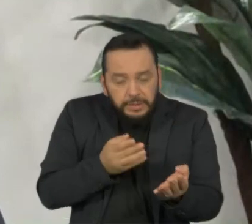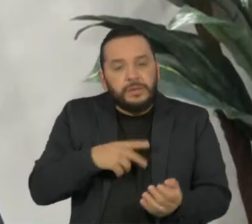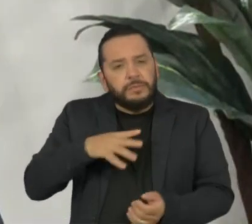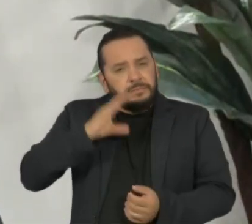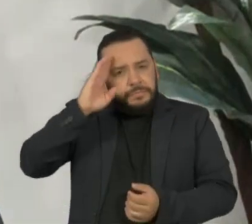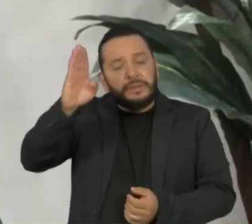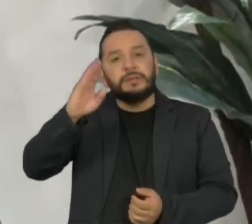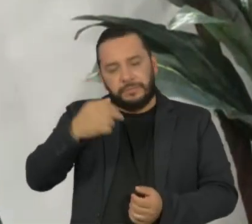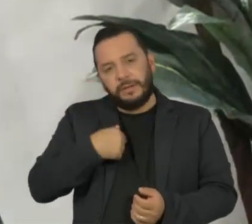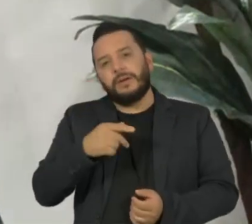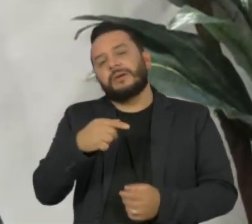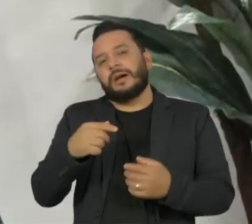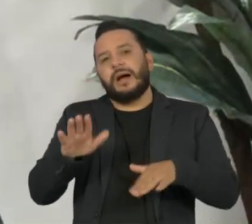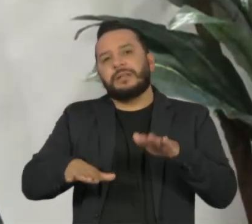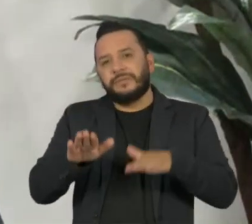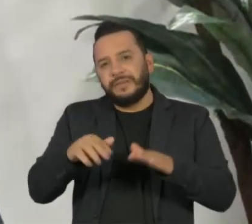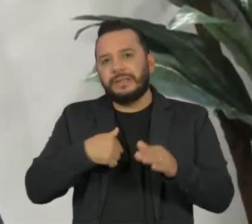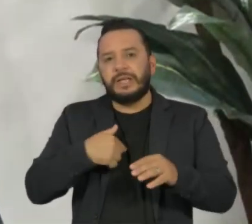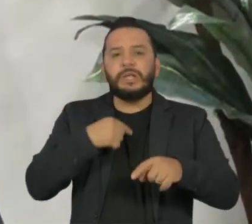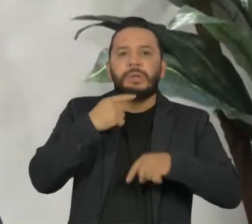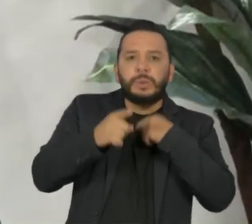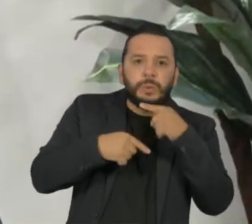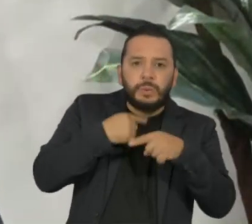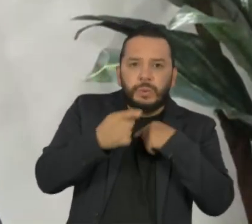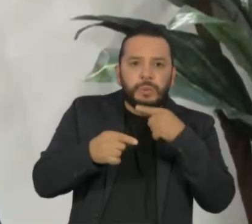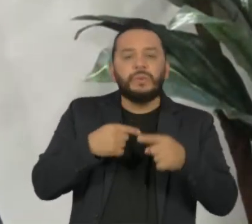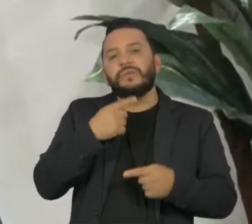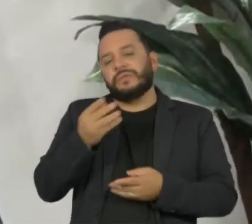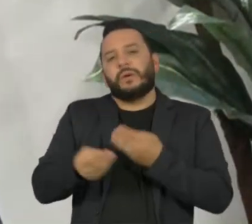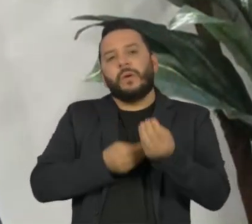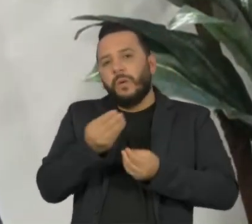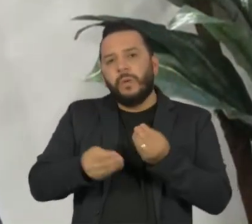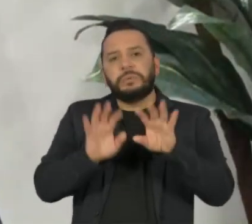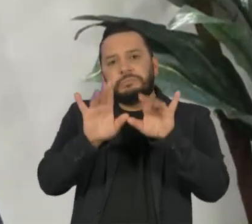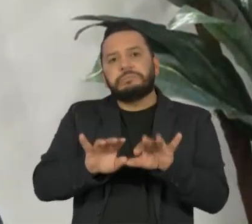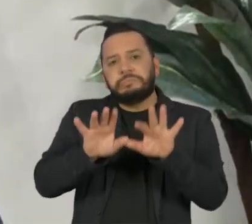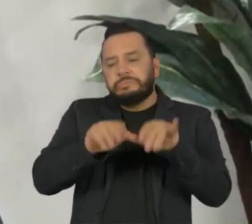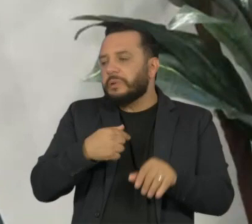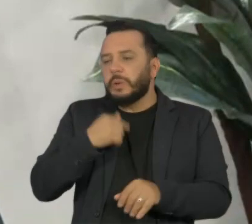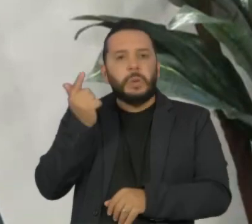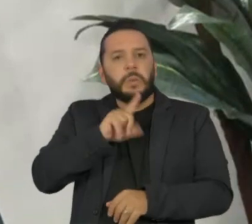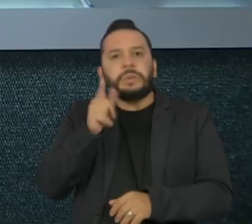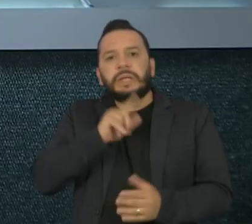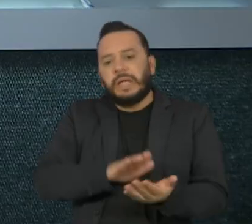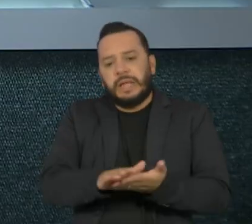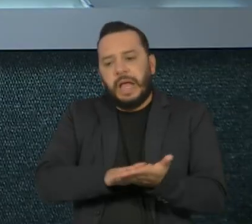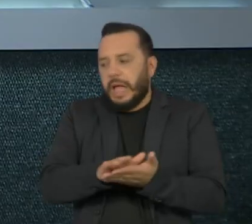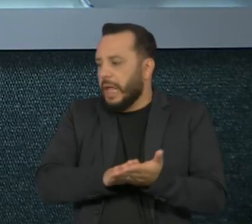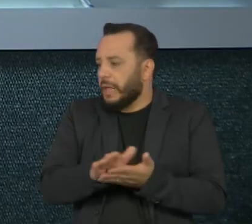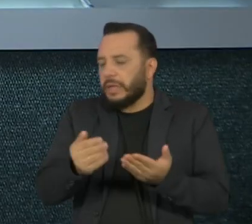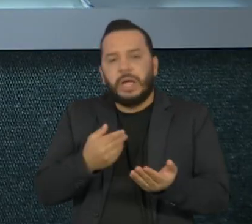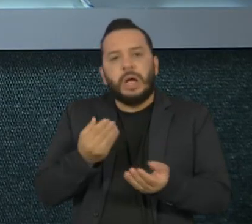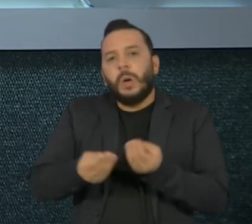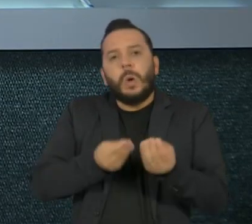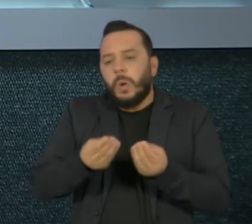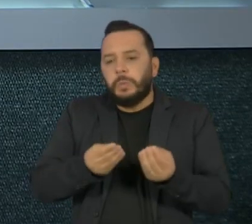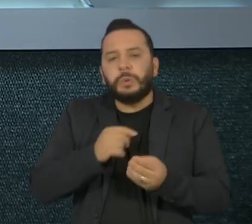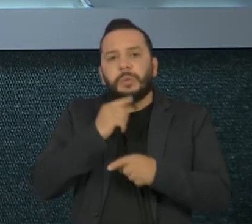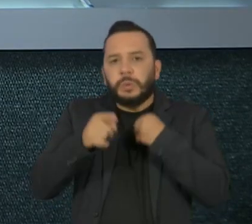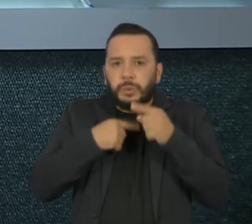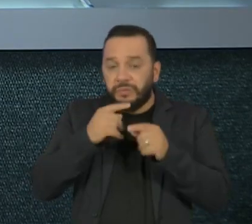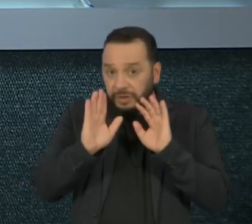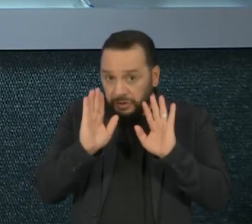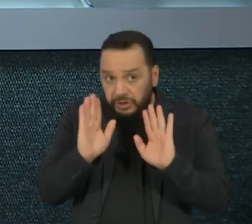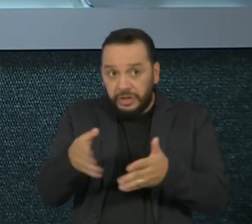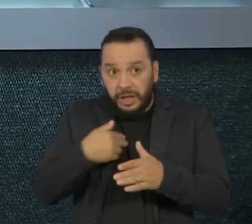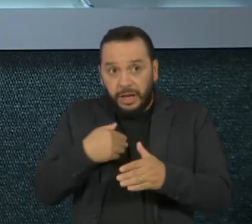geralmente ela fica com uma ou outra dúvida em relação a algum informe que ela não conseguiu nesse momento. Que ela faça. Já deixa